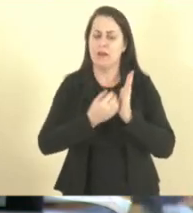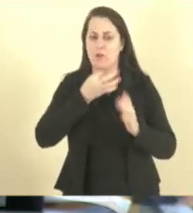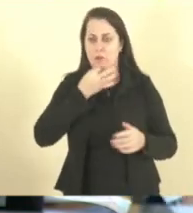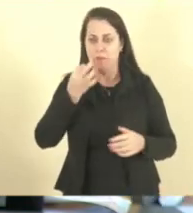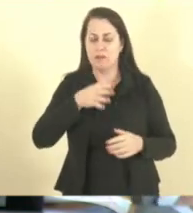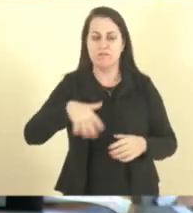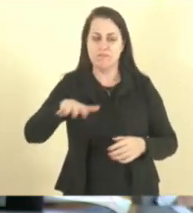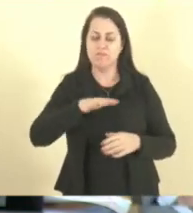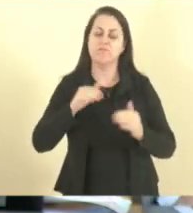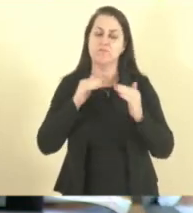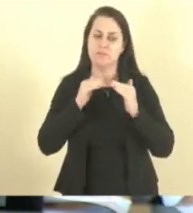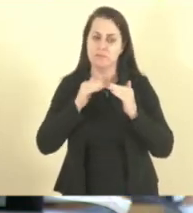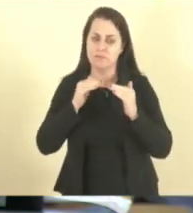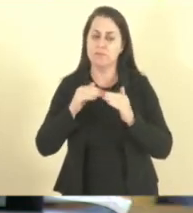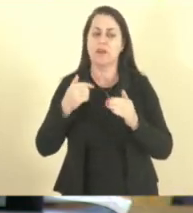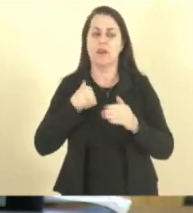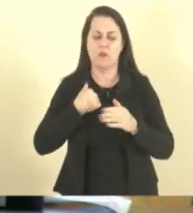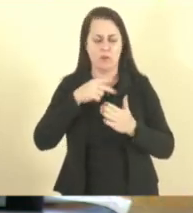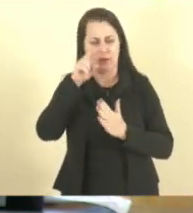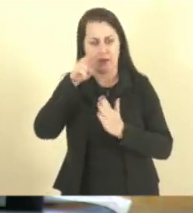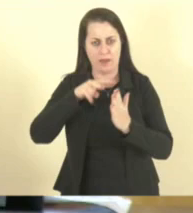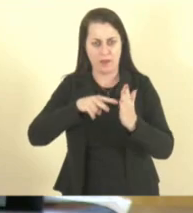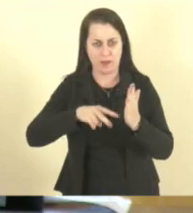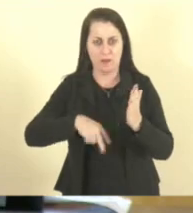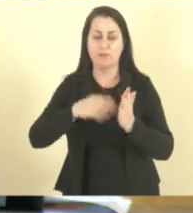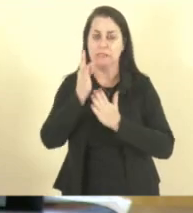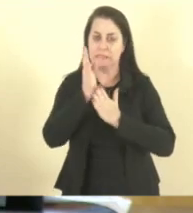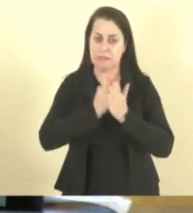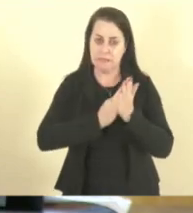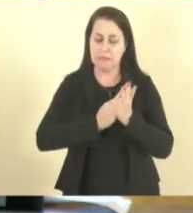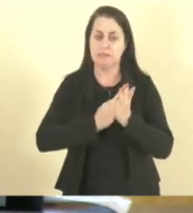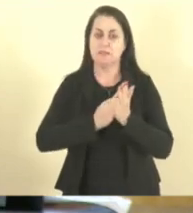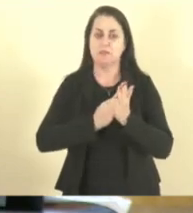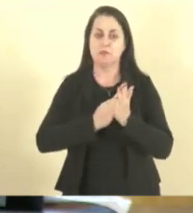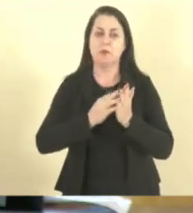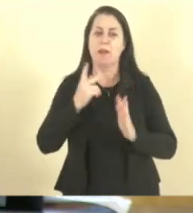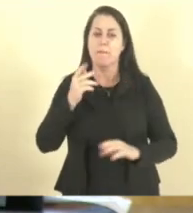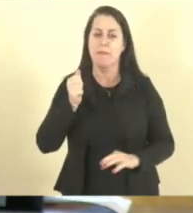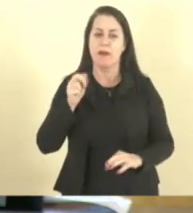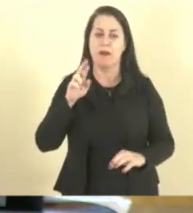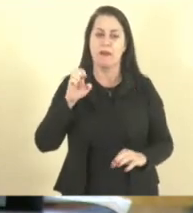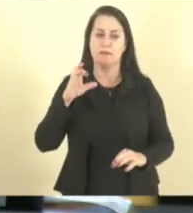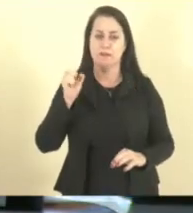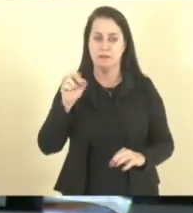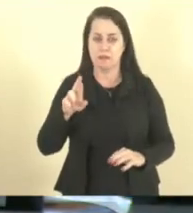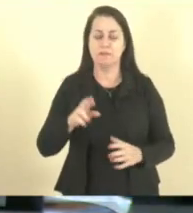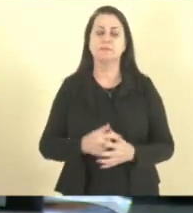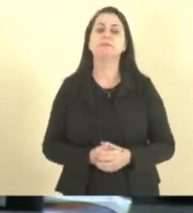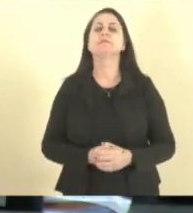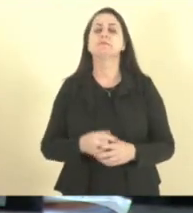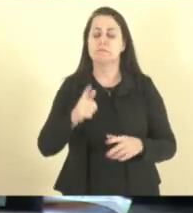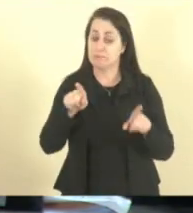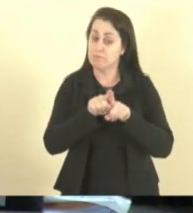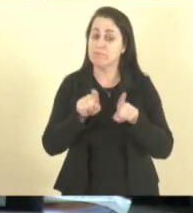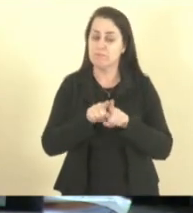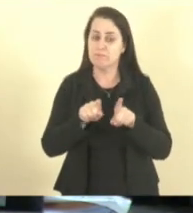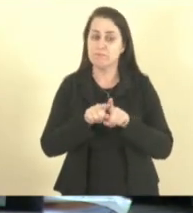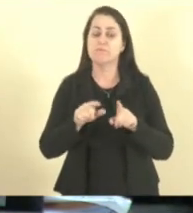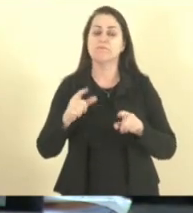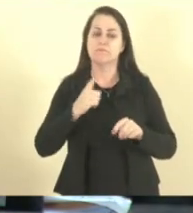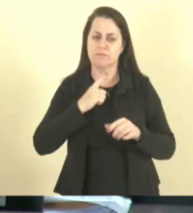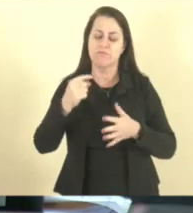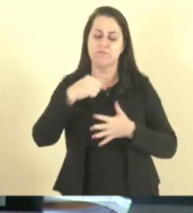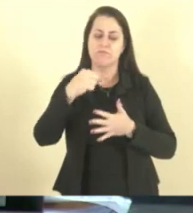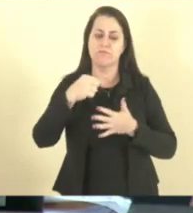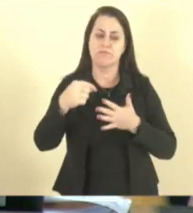estou acompanhando na íntegra o parecer da Procuradoria da Casa, também dando pela Constitucionalidade, Legalidade e